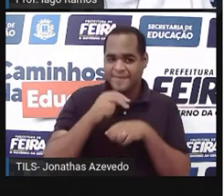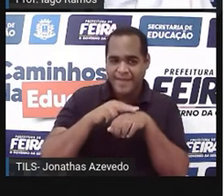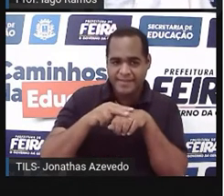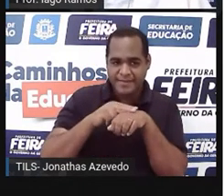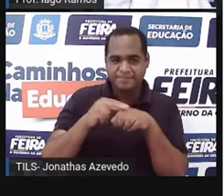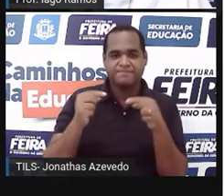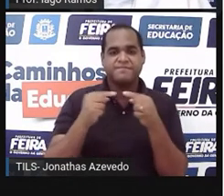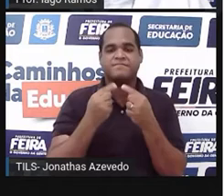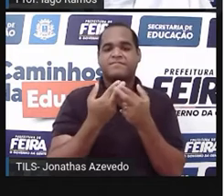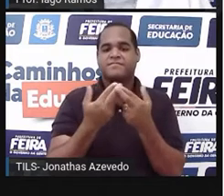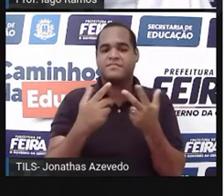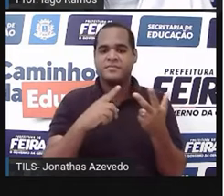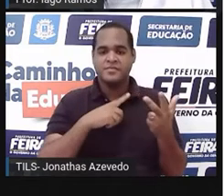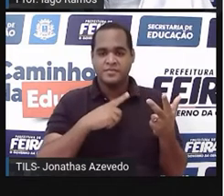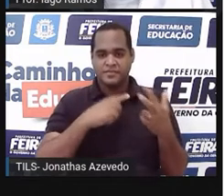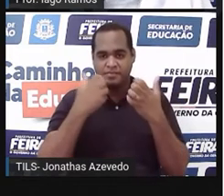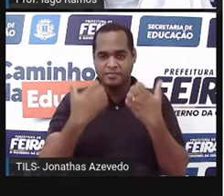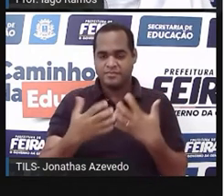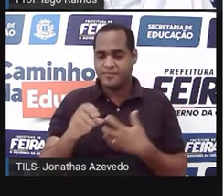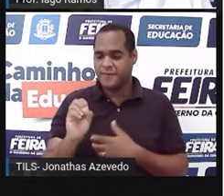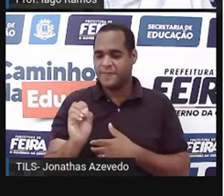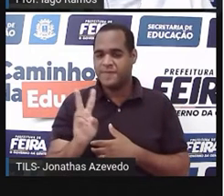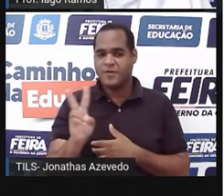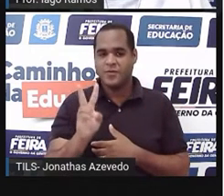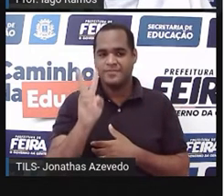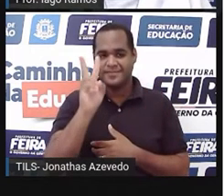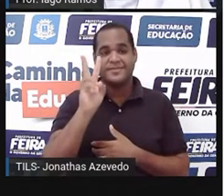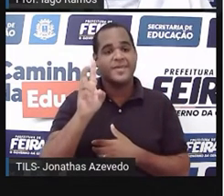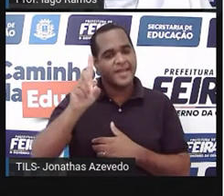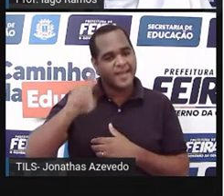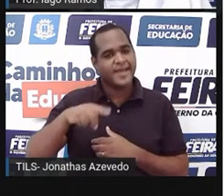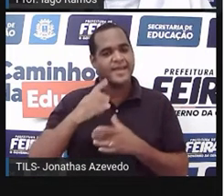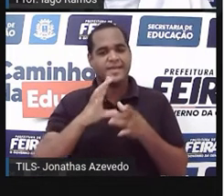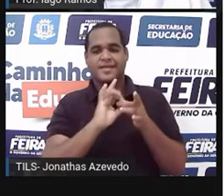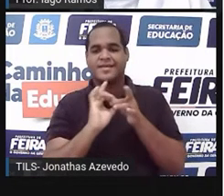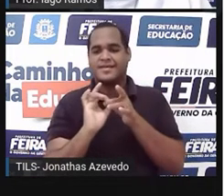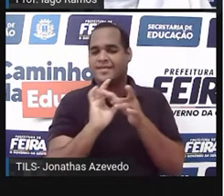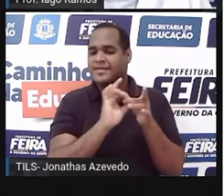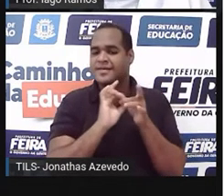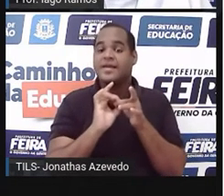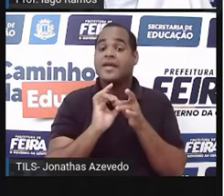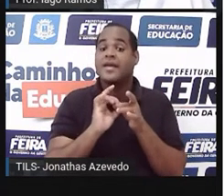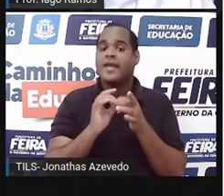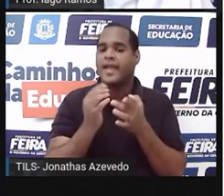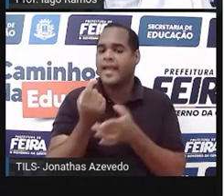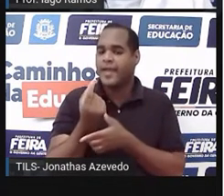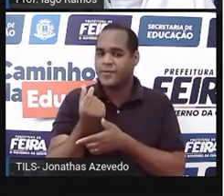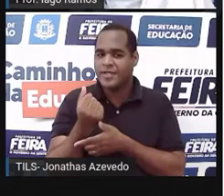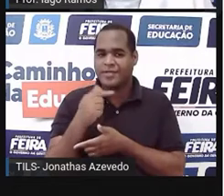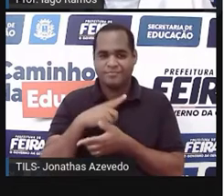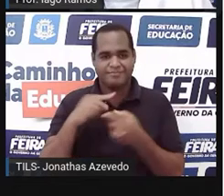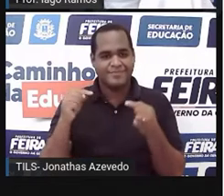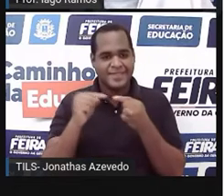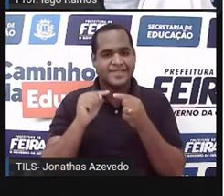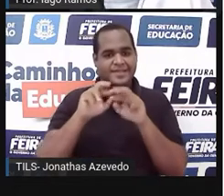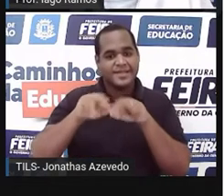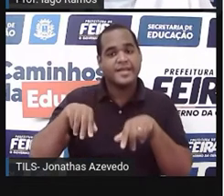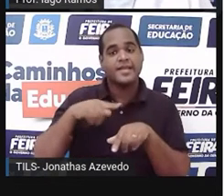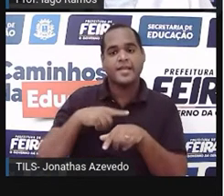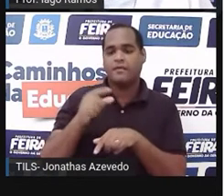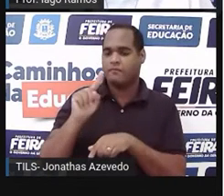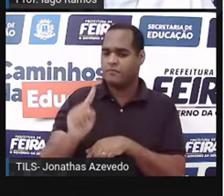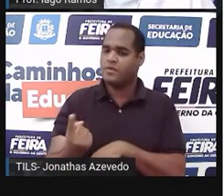o nosso dinheiro, os valores, né? Relacionados ao nosso tipo de moeda, que são números que têm vírgula,